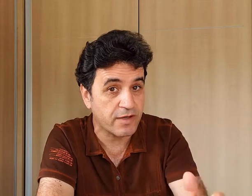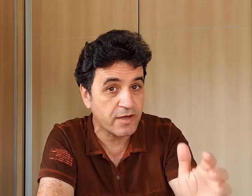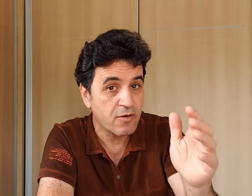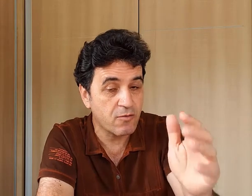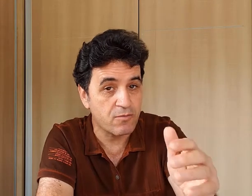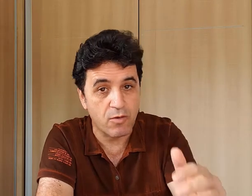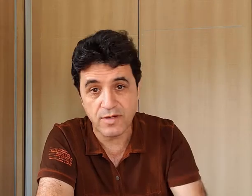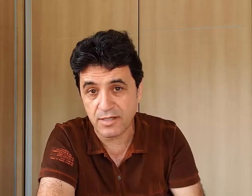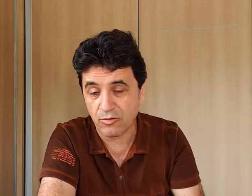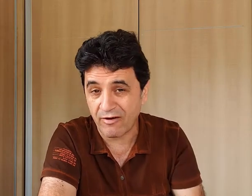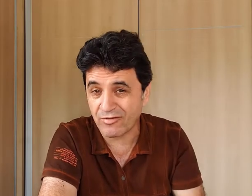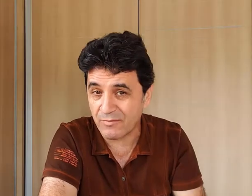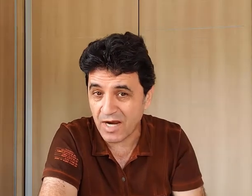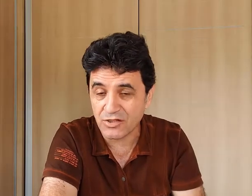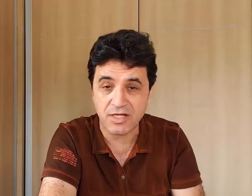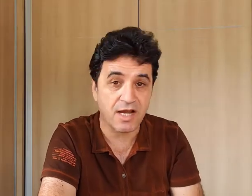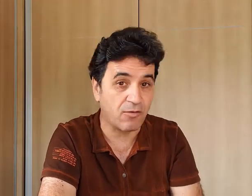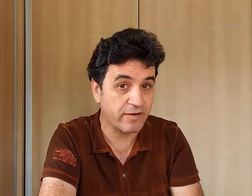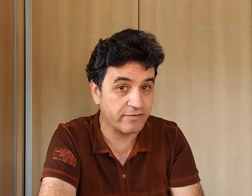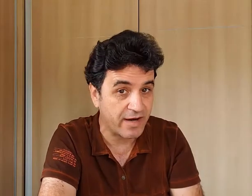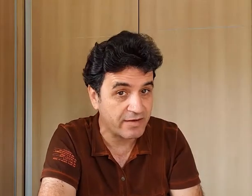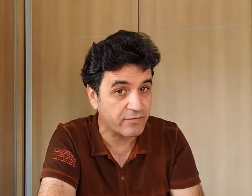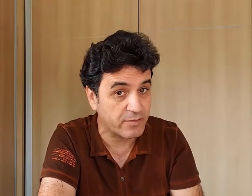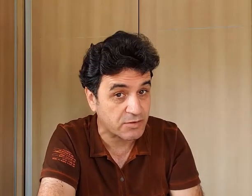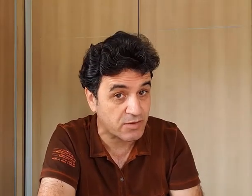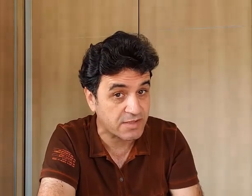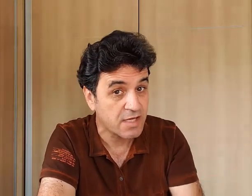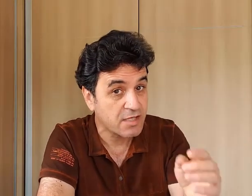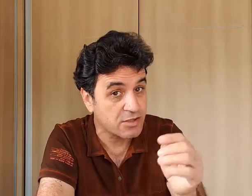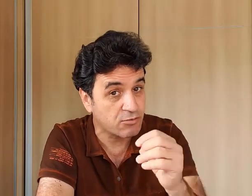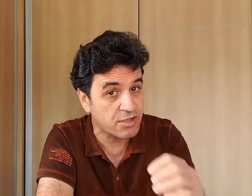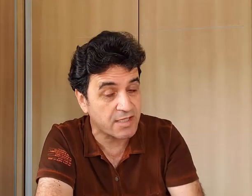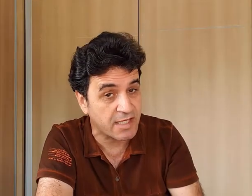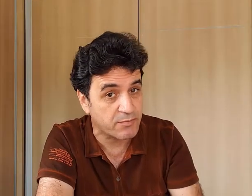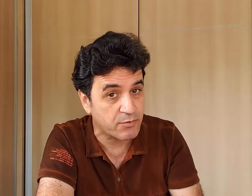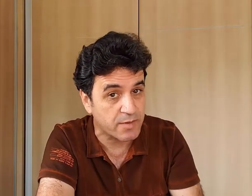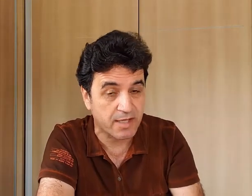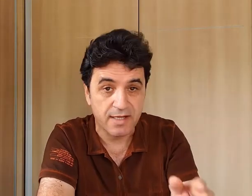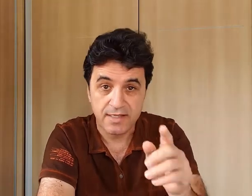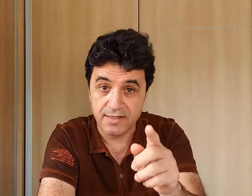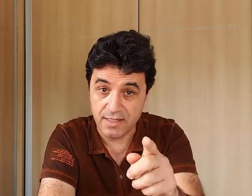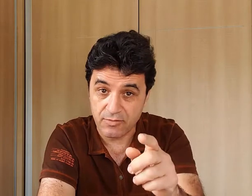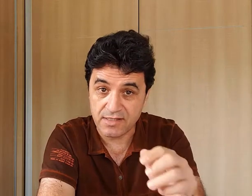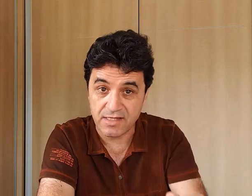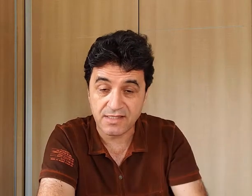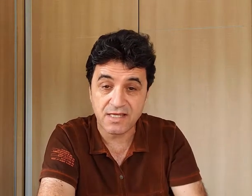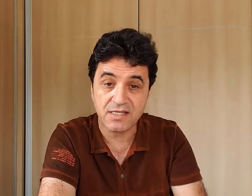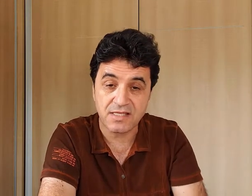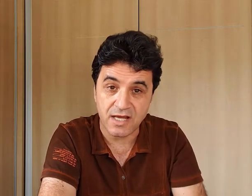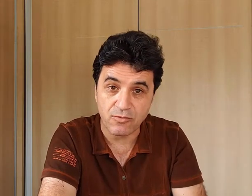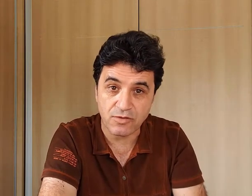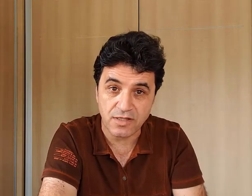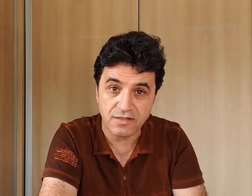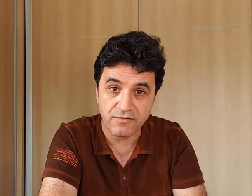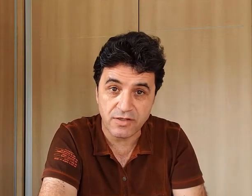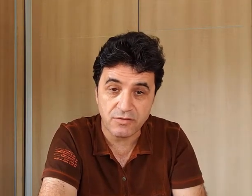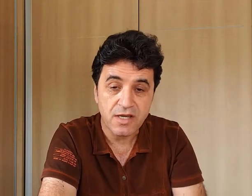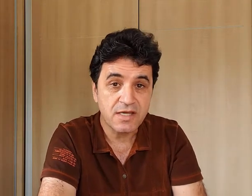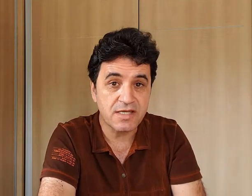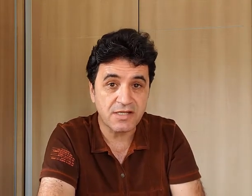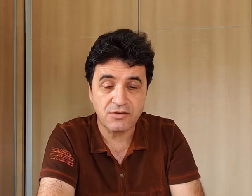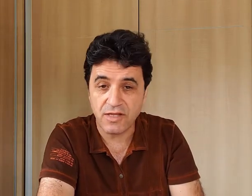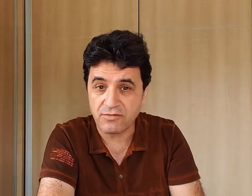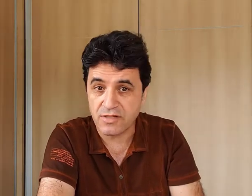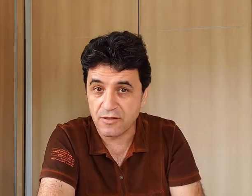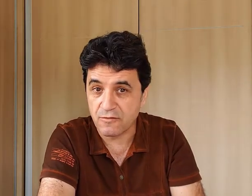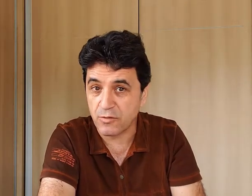de promover um bom e saudável debate ao levar informações de utilidade pública. Não esqueça de dar um gostei nesse vídeo